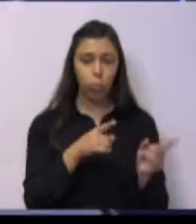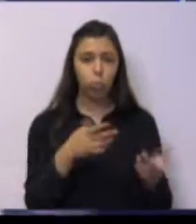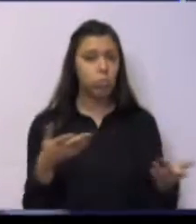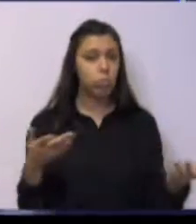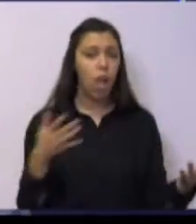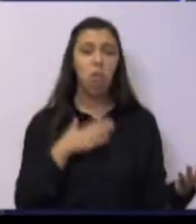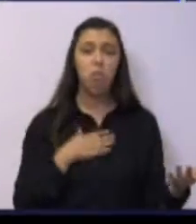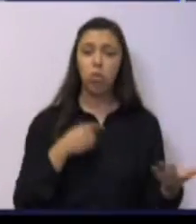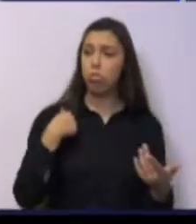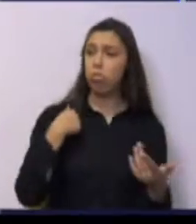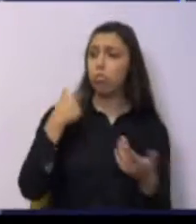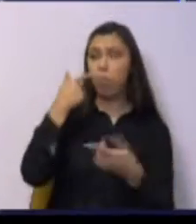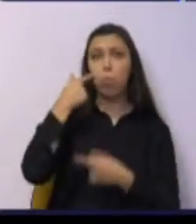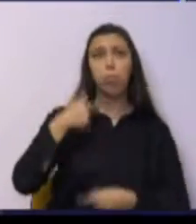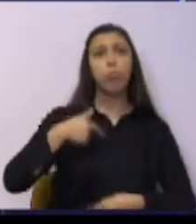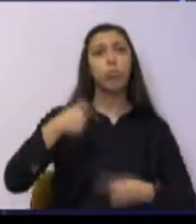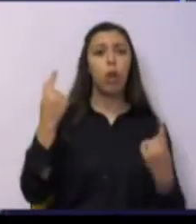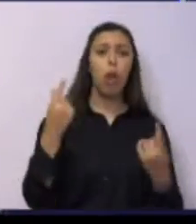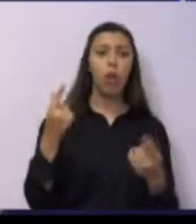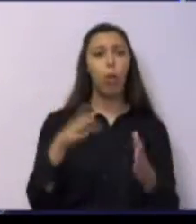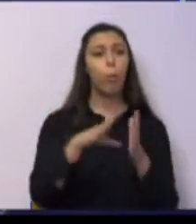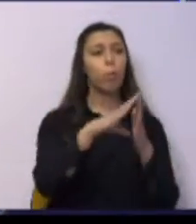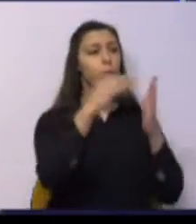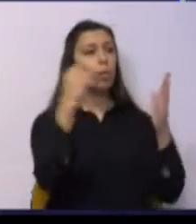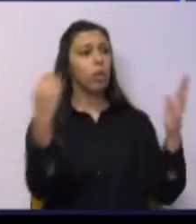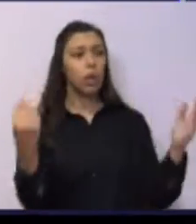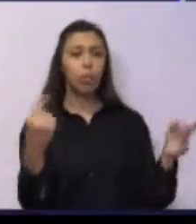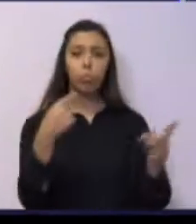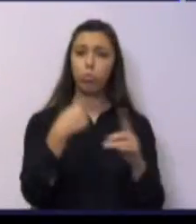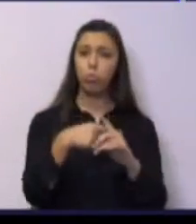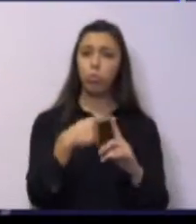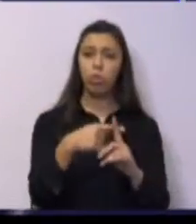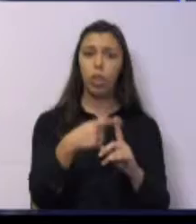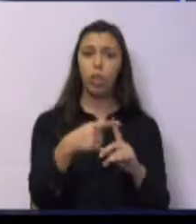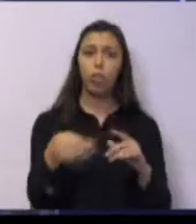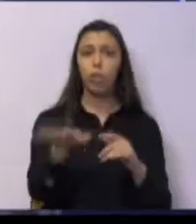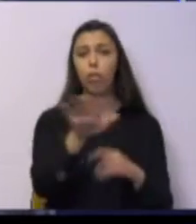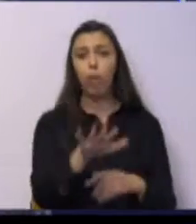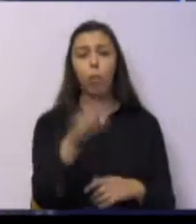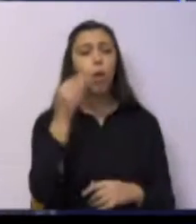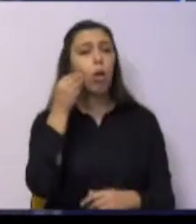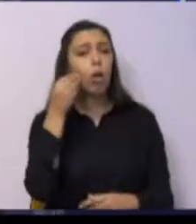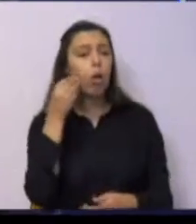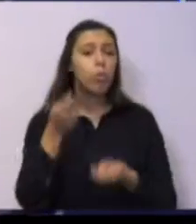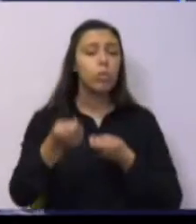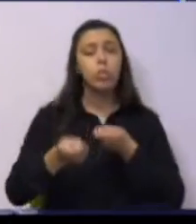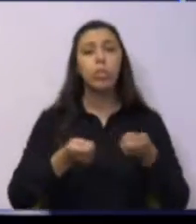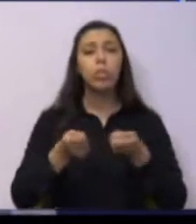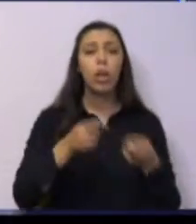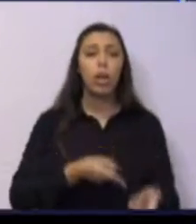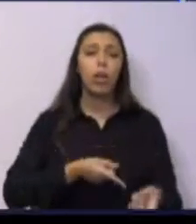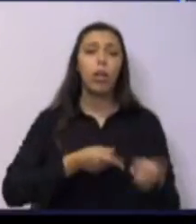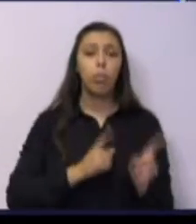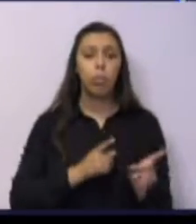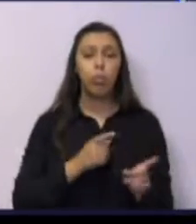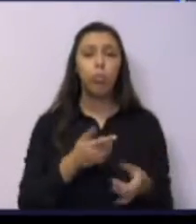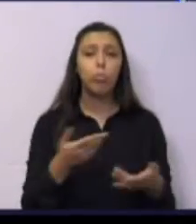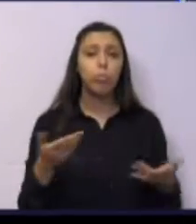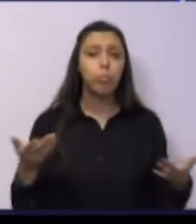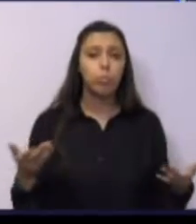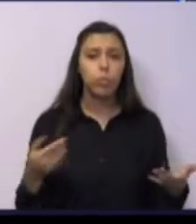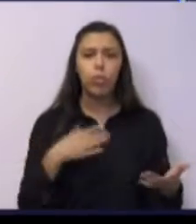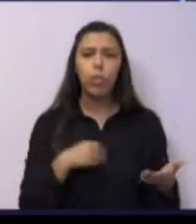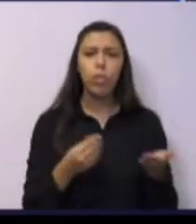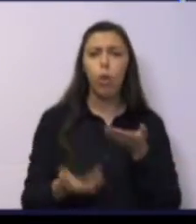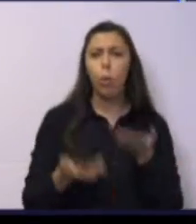se mostrar como um modelo da eficácia e da forma como gera a Câmara de Câmara de